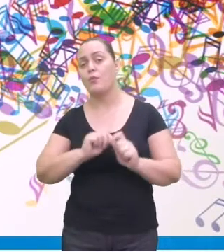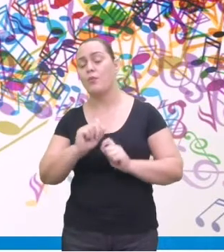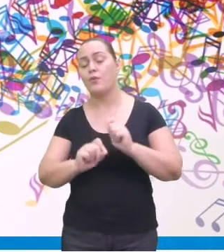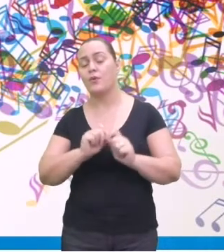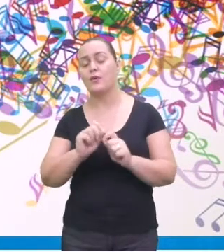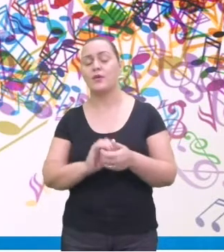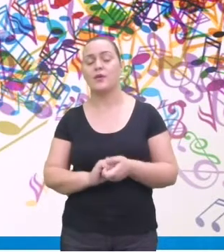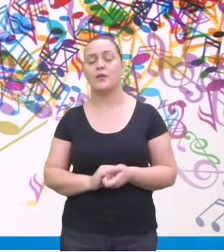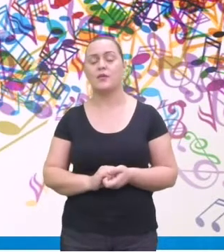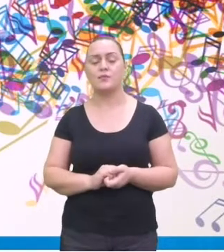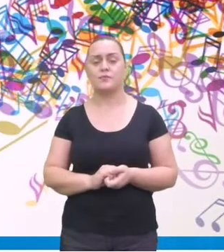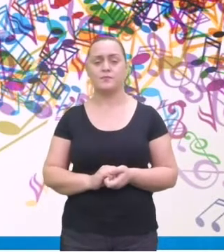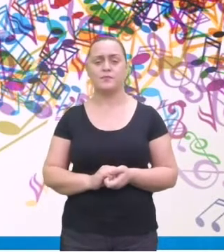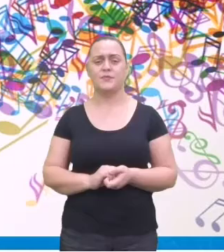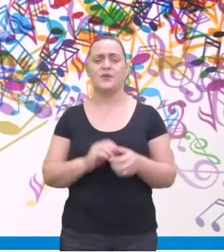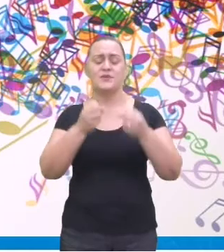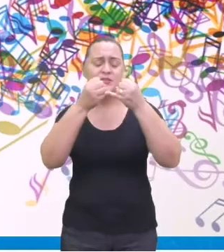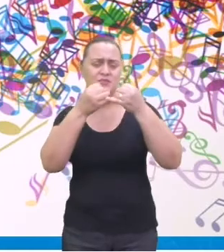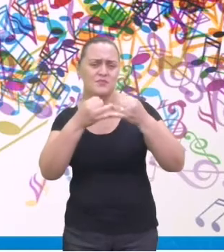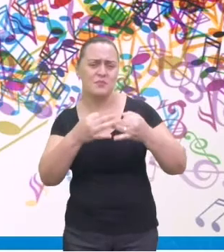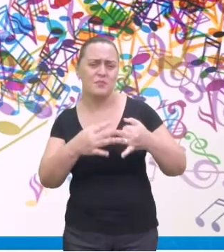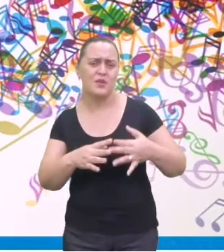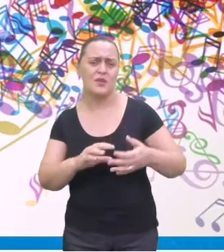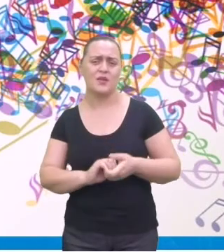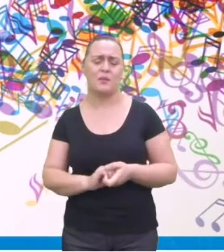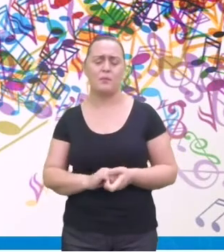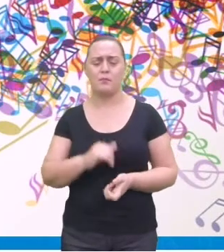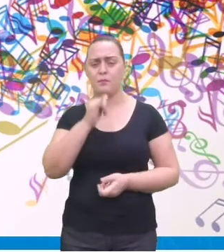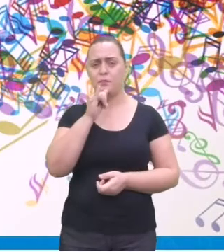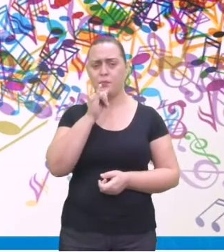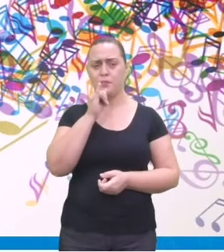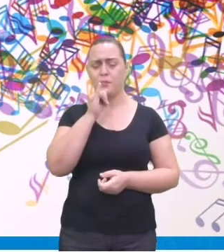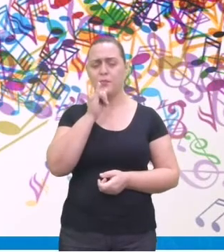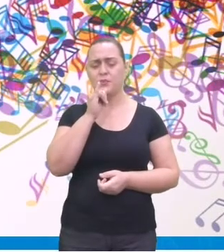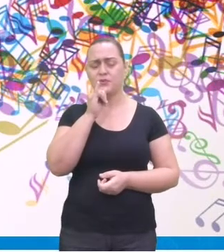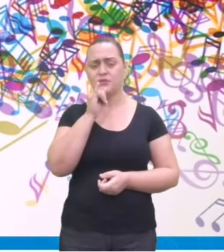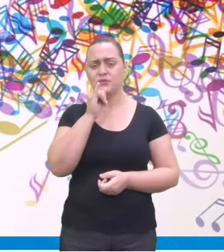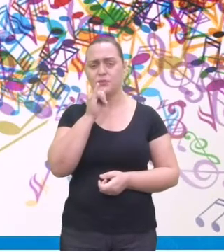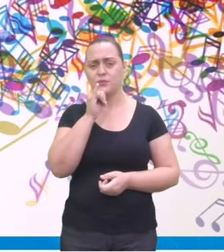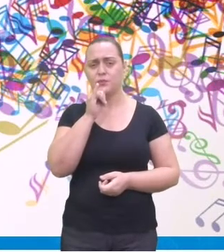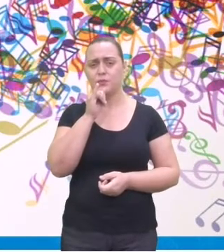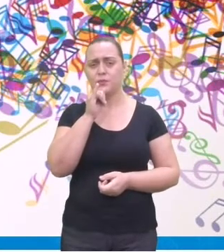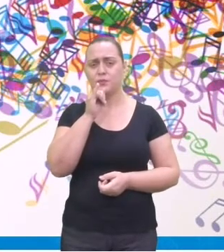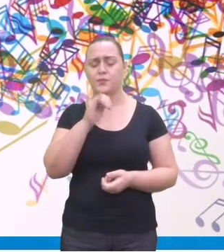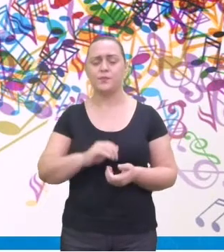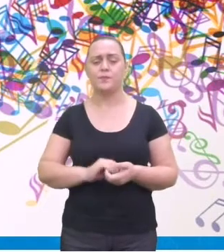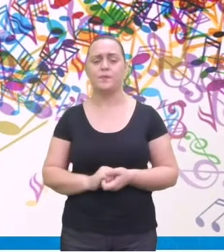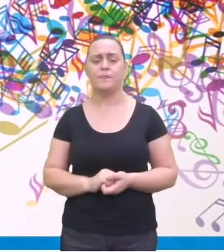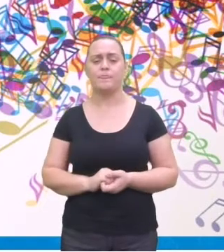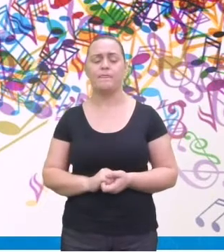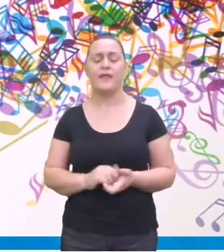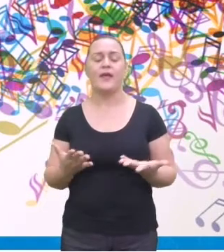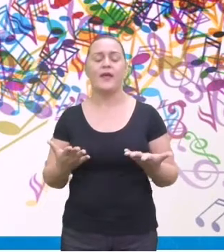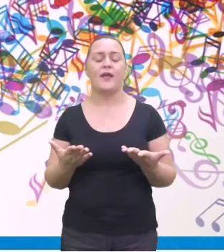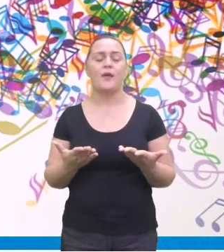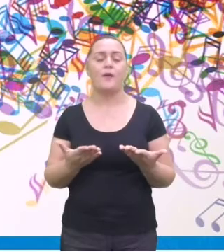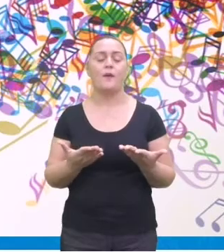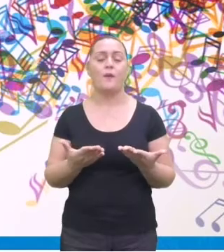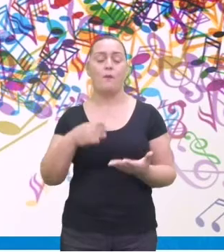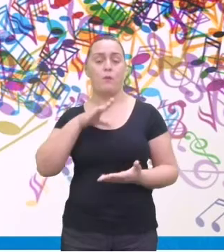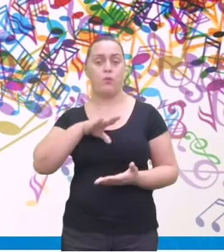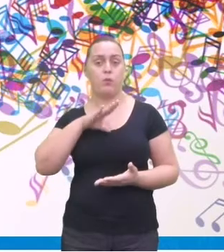classe. Então, destacam o item 2 do imenso conteúdo dedicado a esse